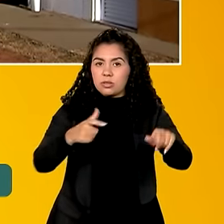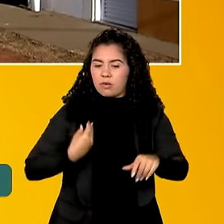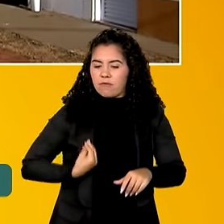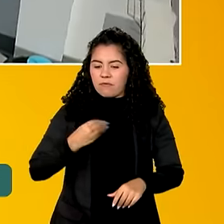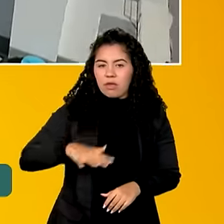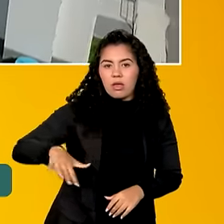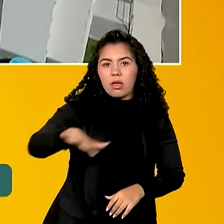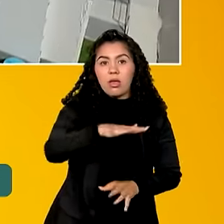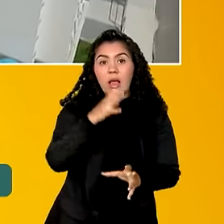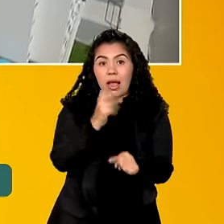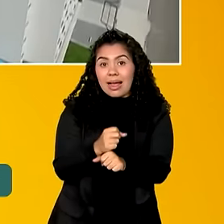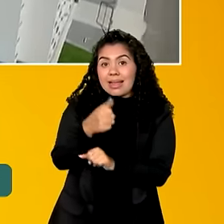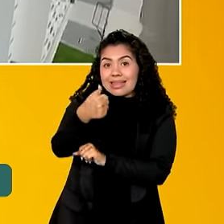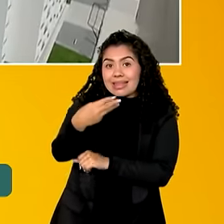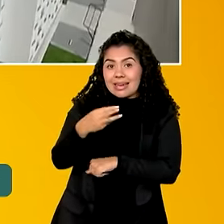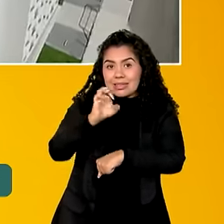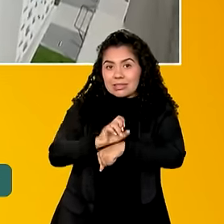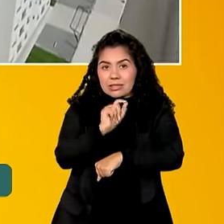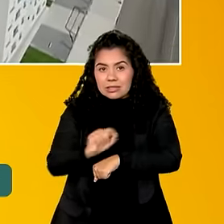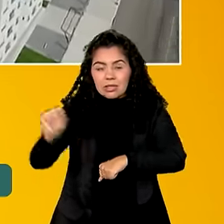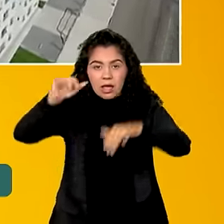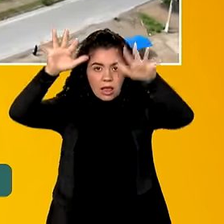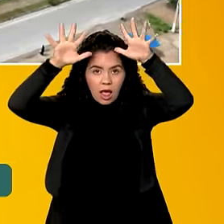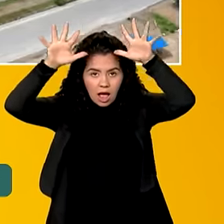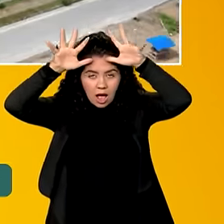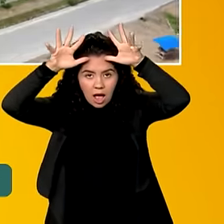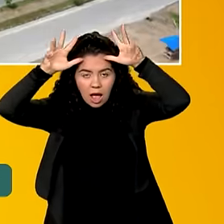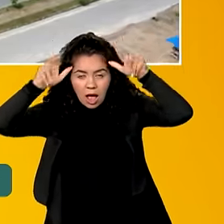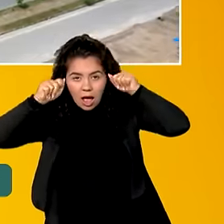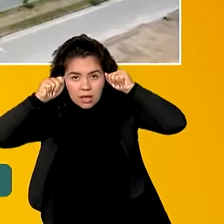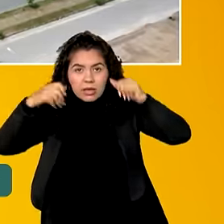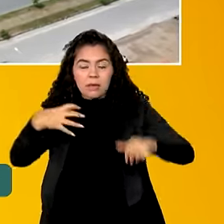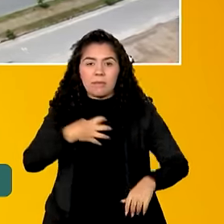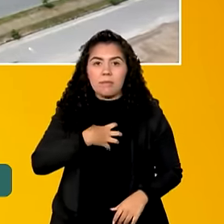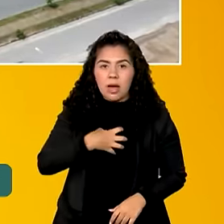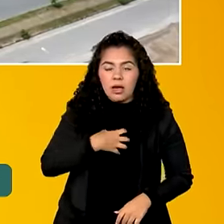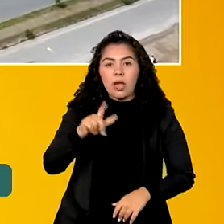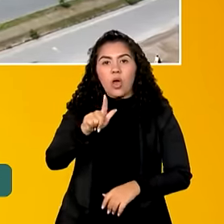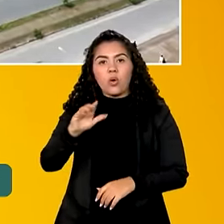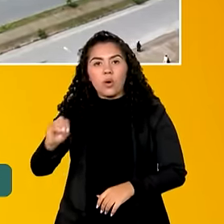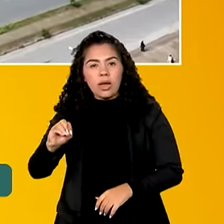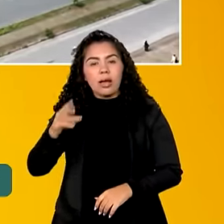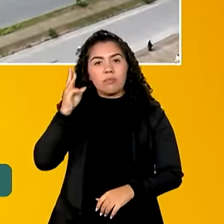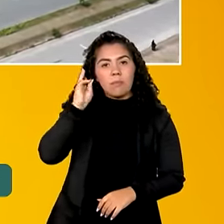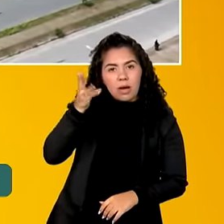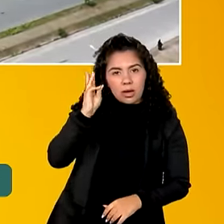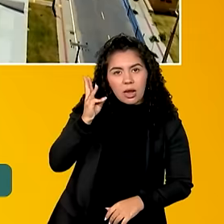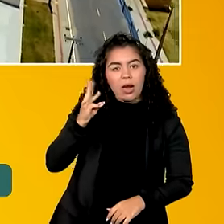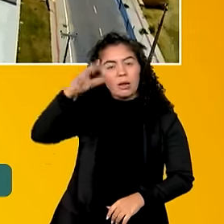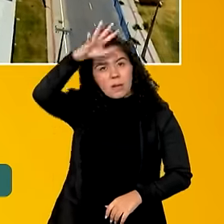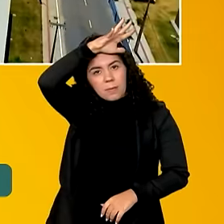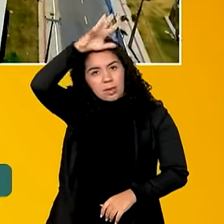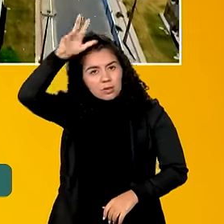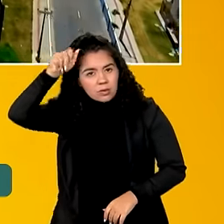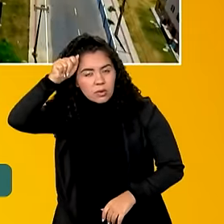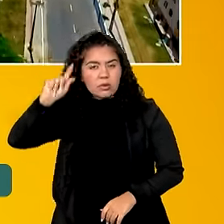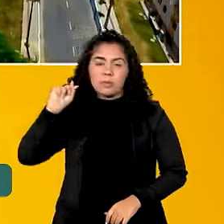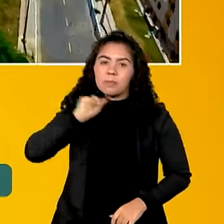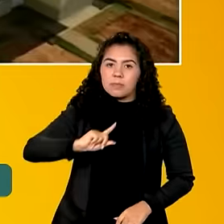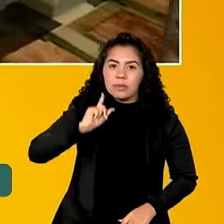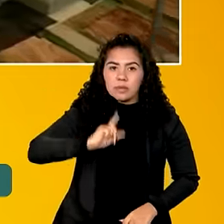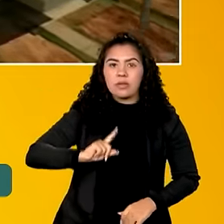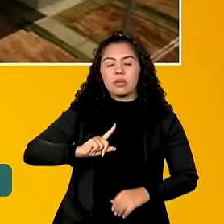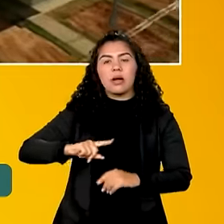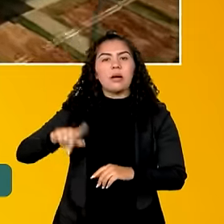estados foram escolhidos. Acre, Bahia, Ceará, Goiás, Maranhão, Mato Grosso, Minas Gerais, Pará,